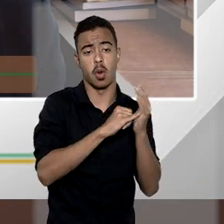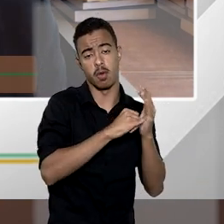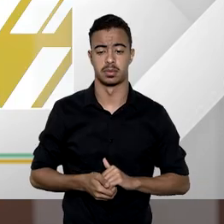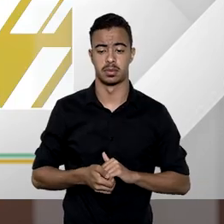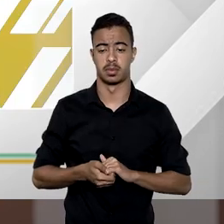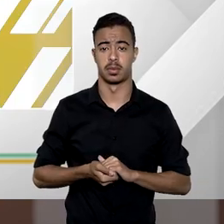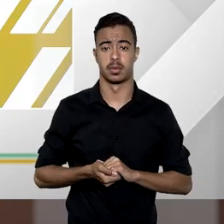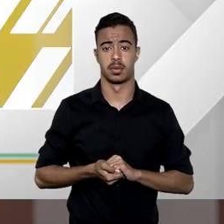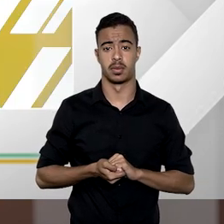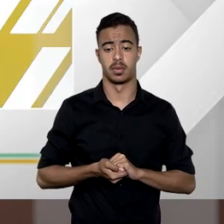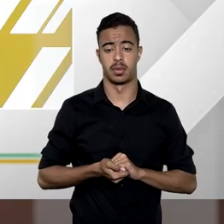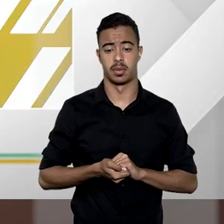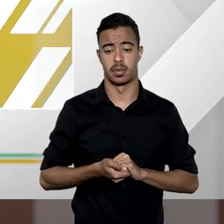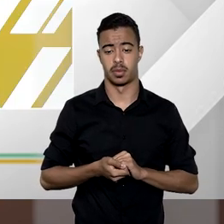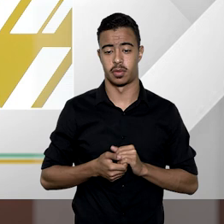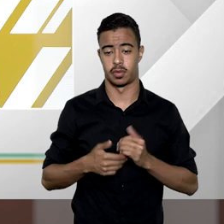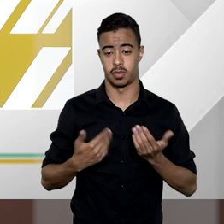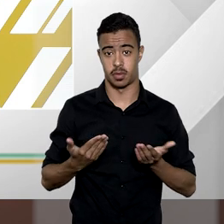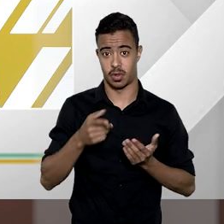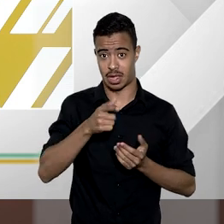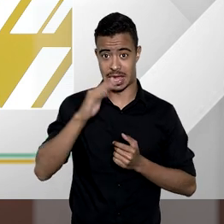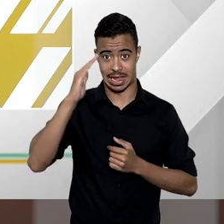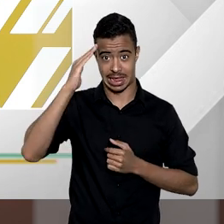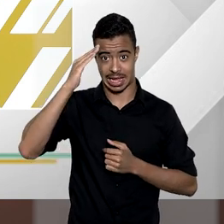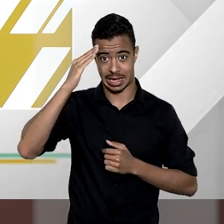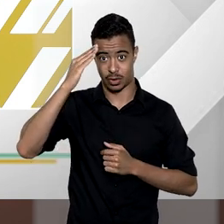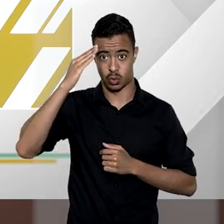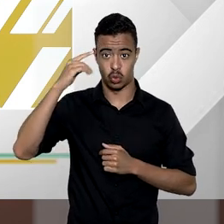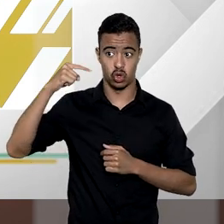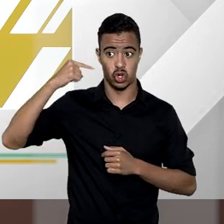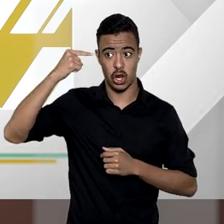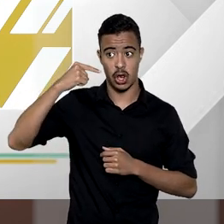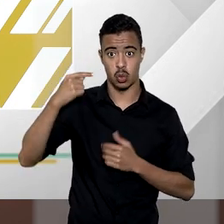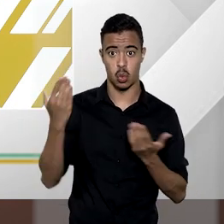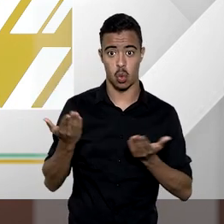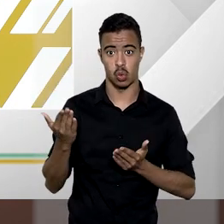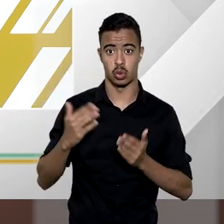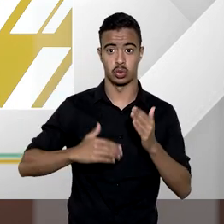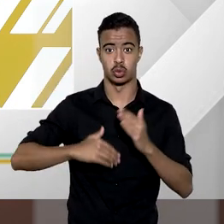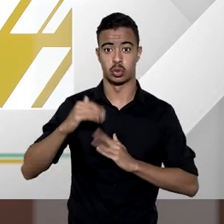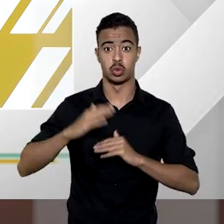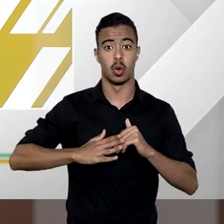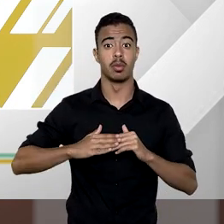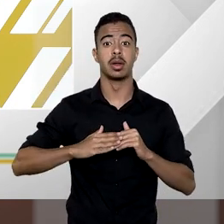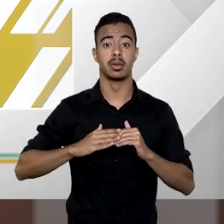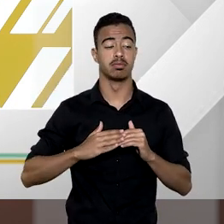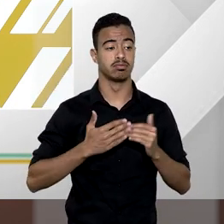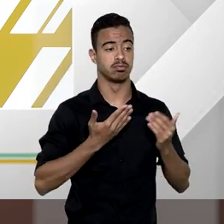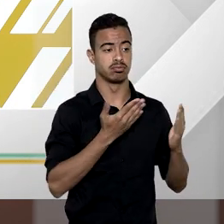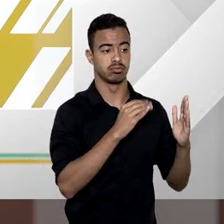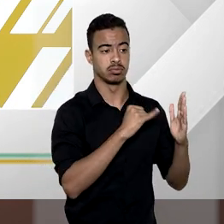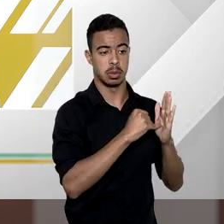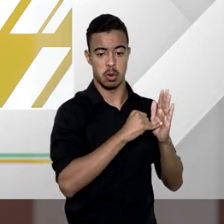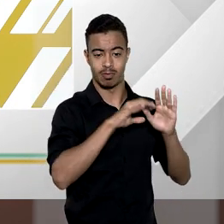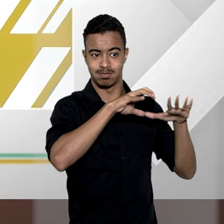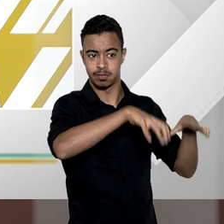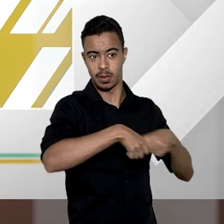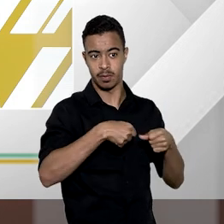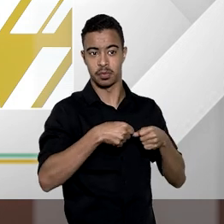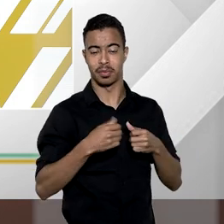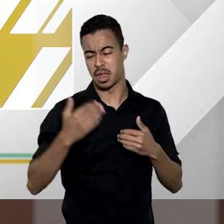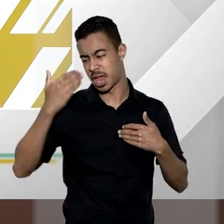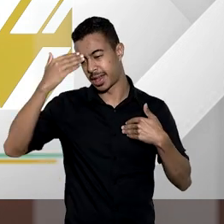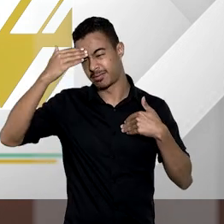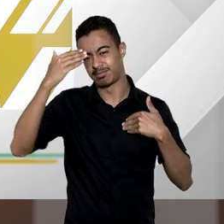você entendeu direito hoje sobre desapropriações agradecemos a